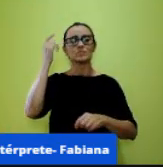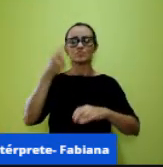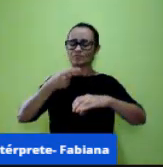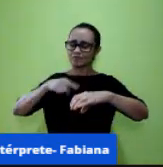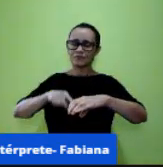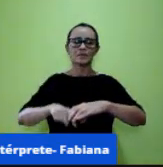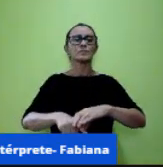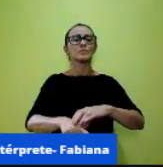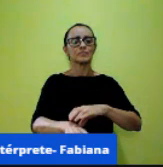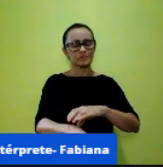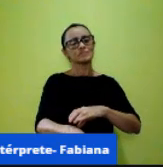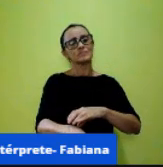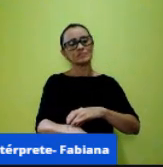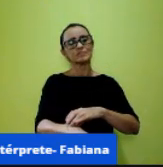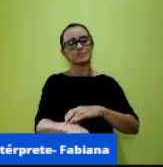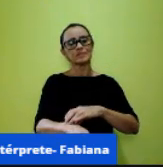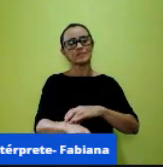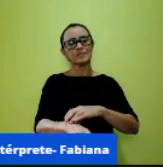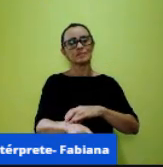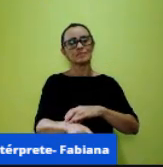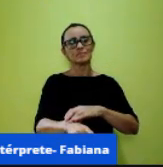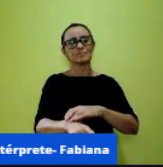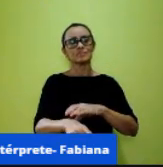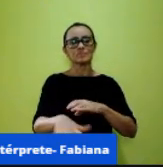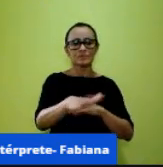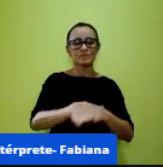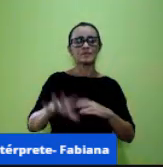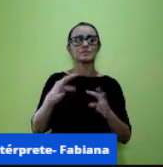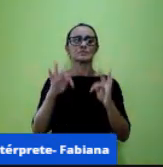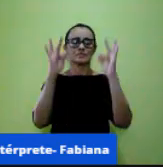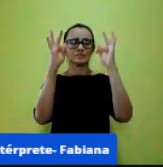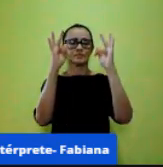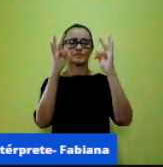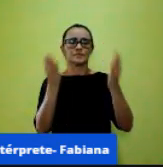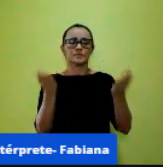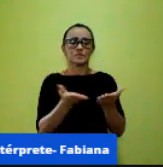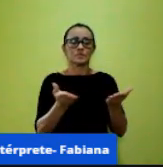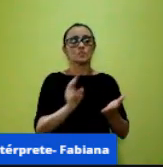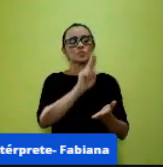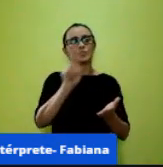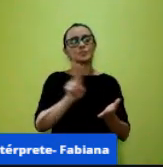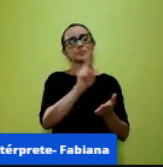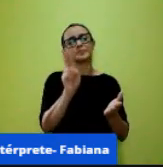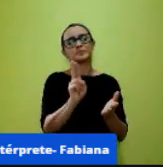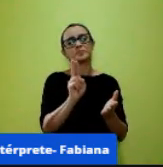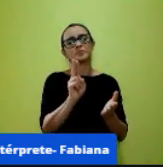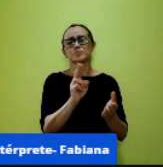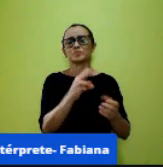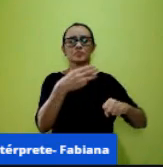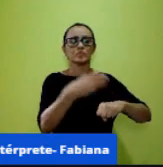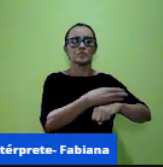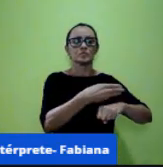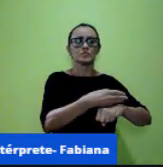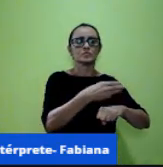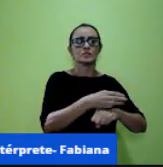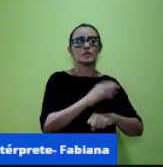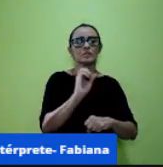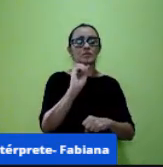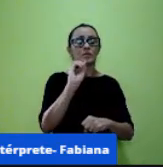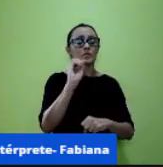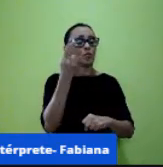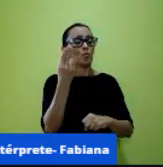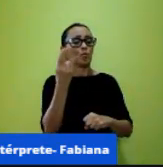diante dessa ferramenta então se hoje o meu recurso é o WhatsApp ou de repente é uma página do Facebook